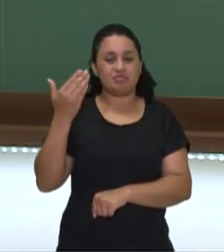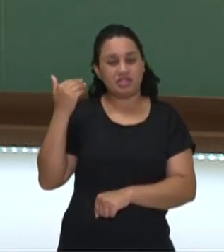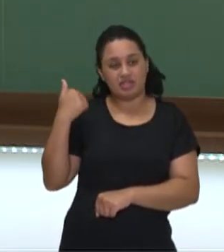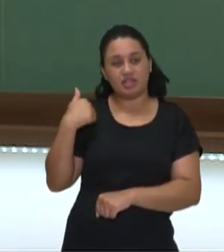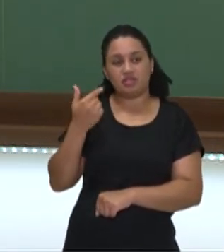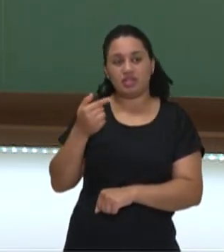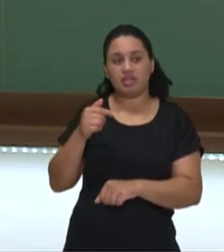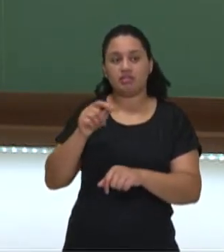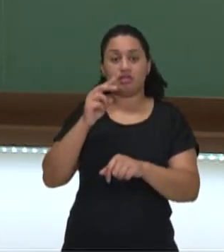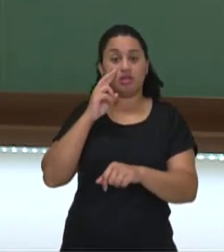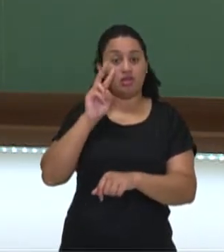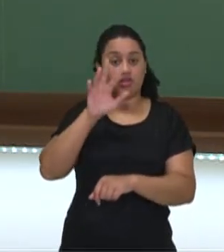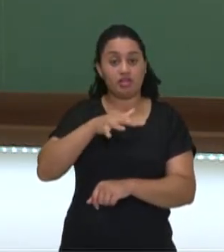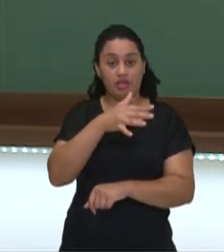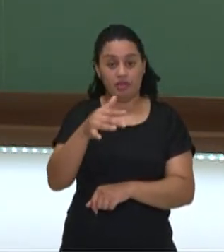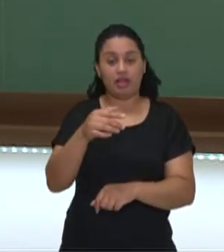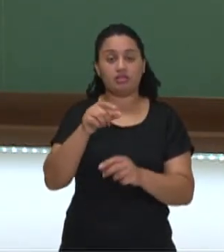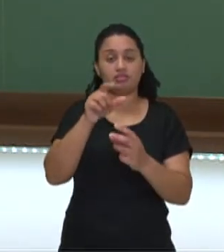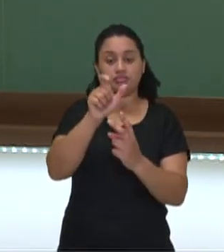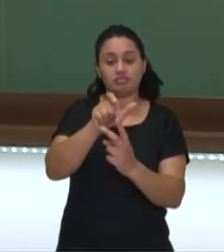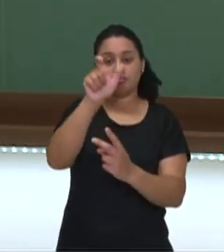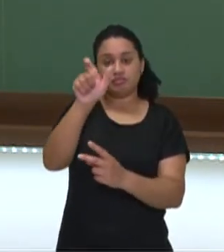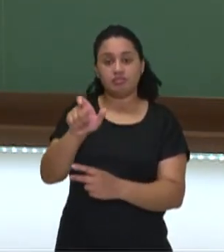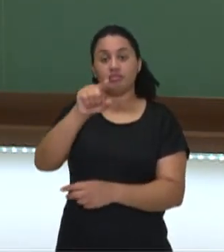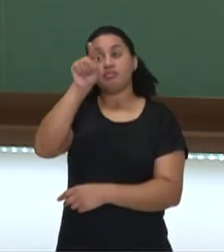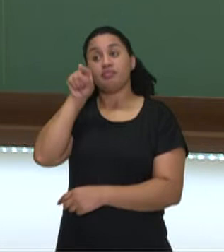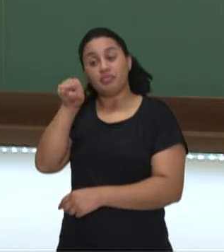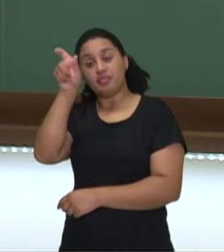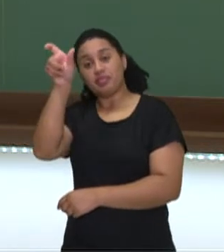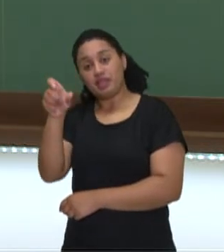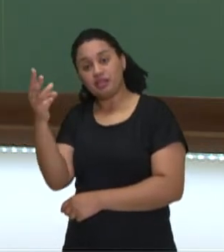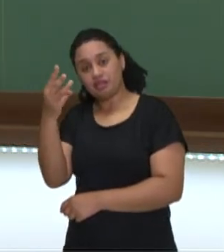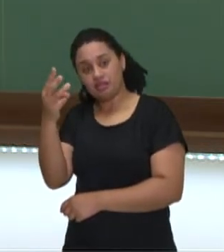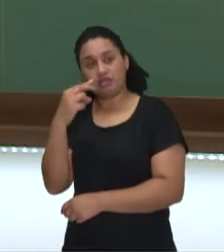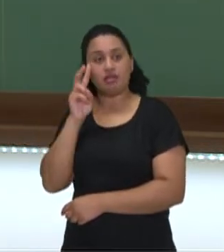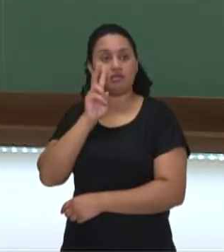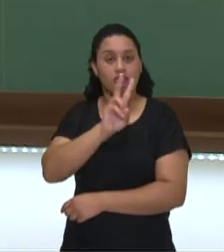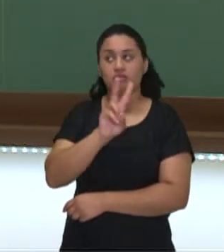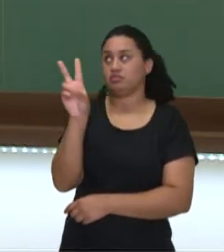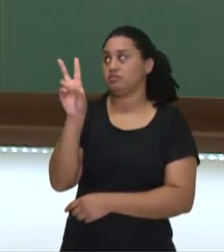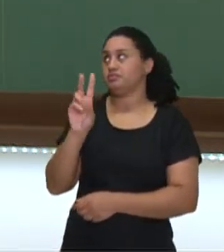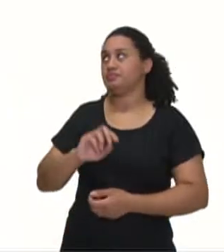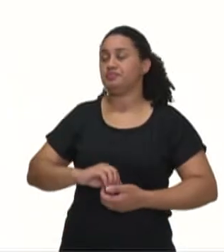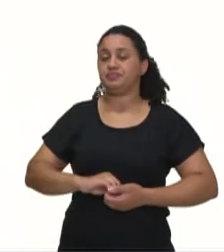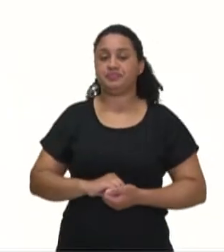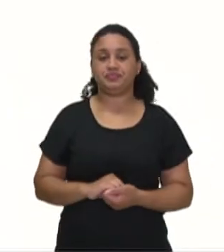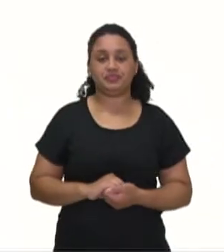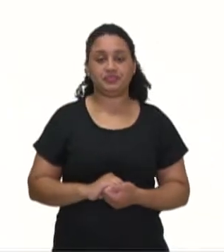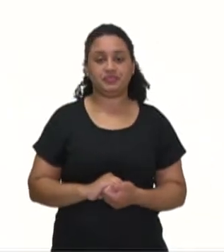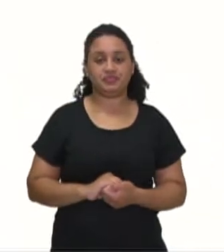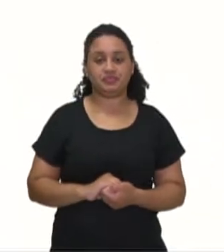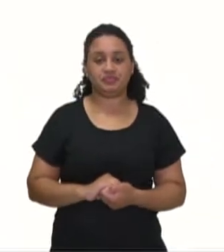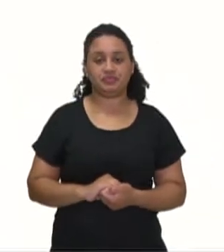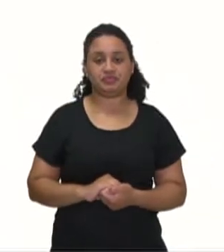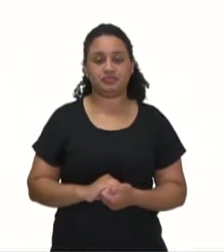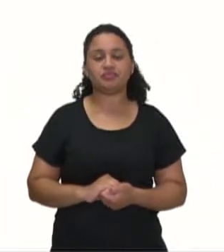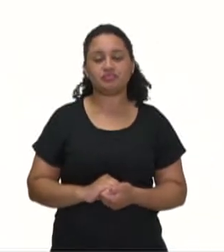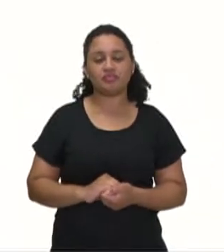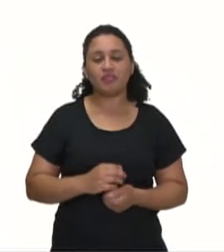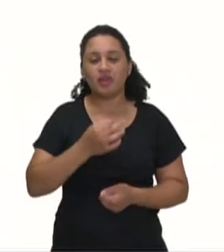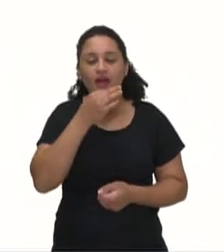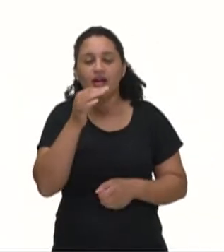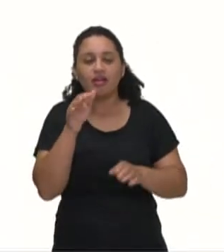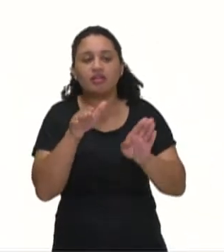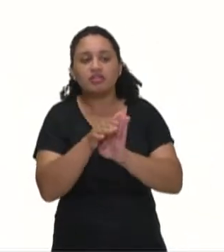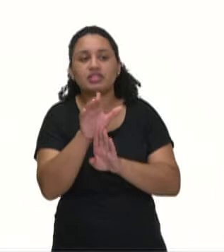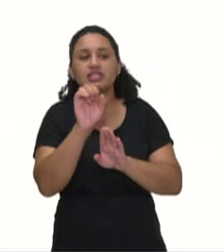coluna. Então, sempre vem o sujeito, o verbo auxiliar have ou has e o verbo no participio passado. Dica. Se for